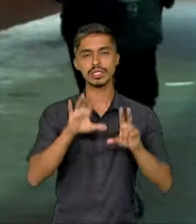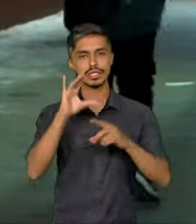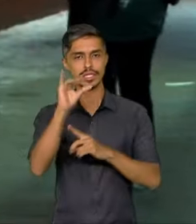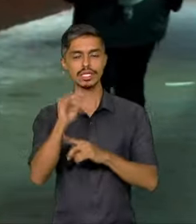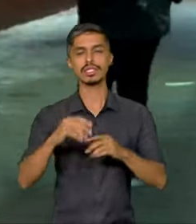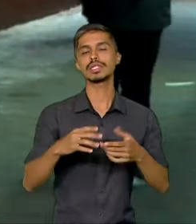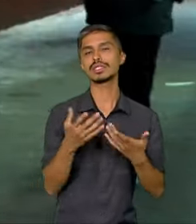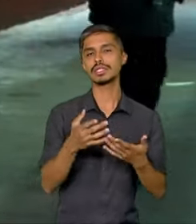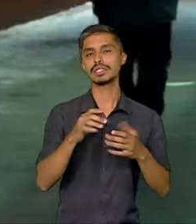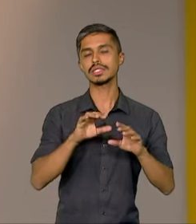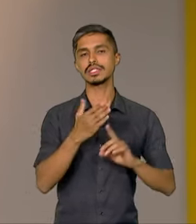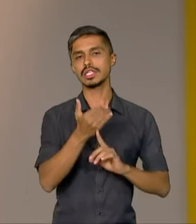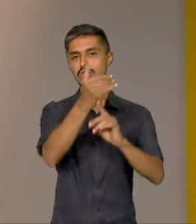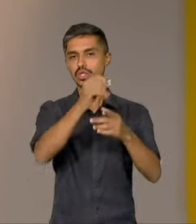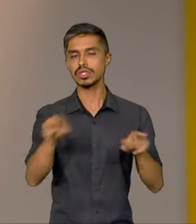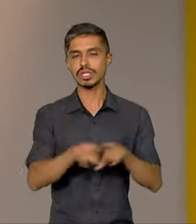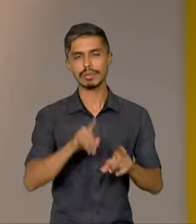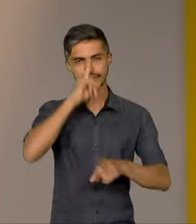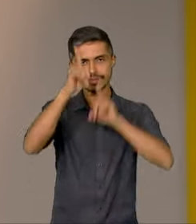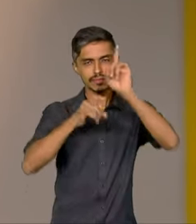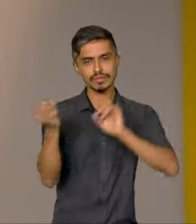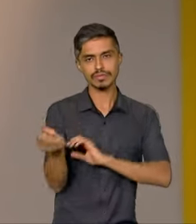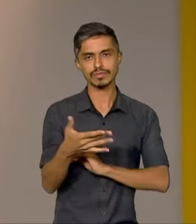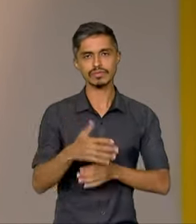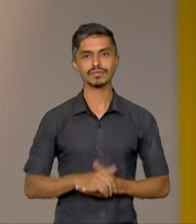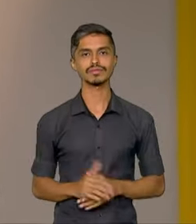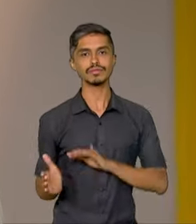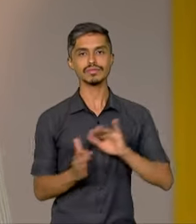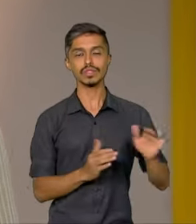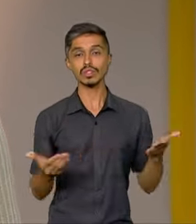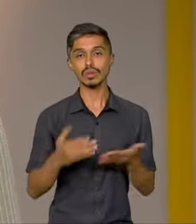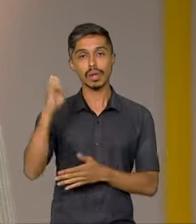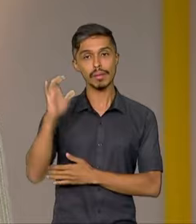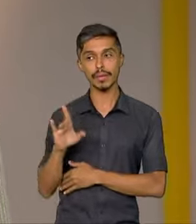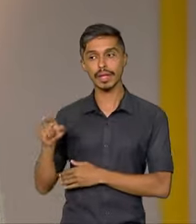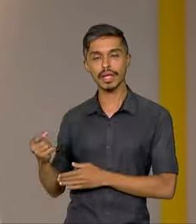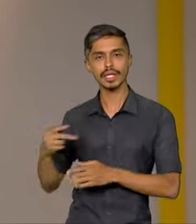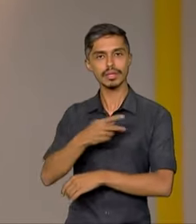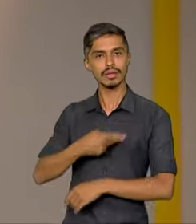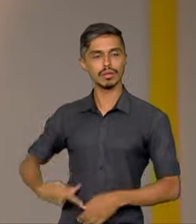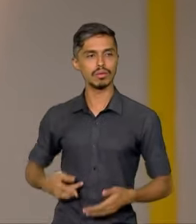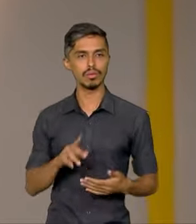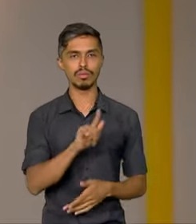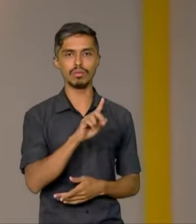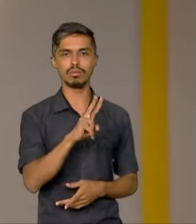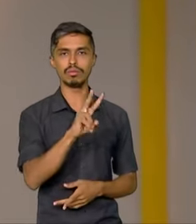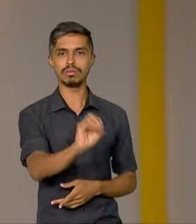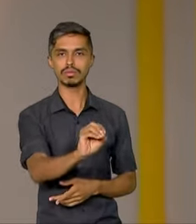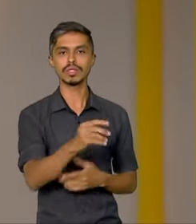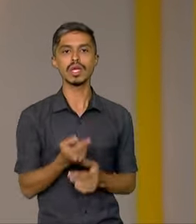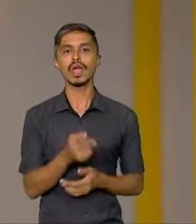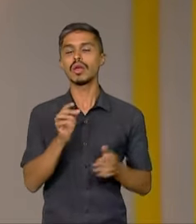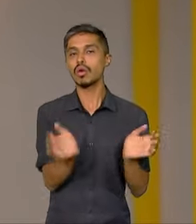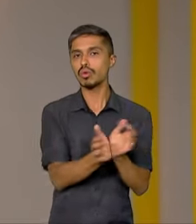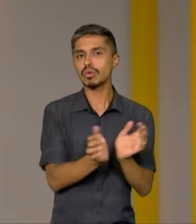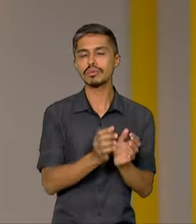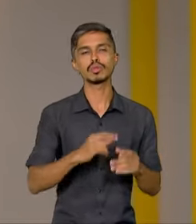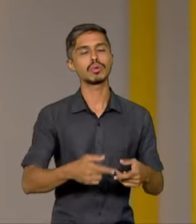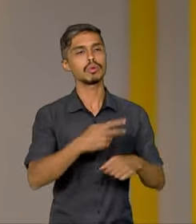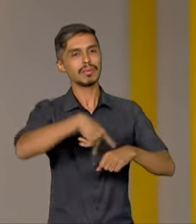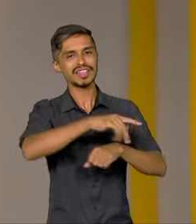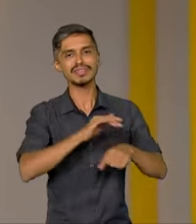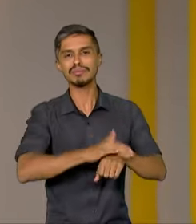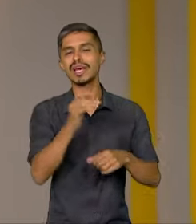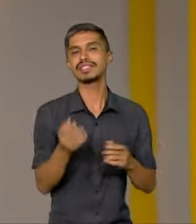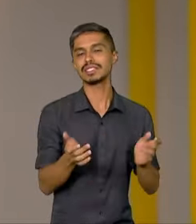tecnologia e inovação. E hoje o Brasil passou a presidir o G20, grupo dos países mais ricos